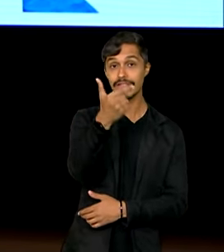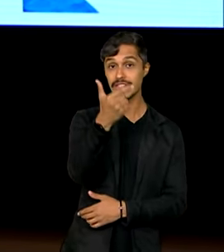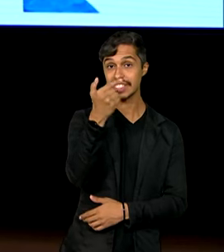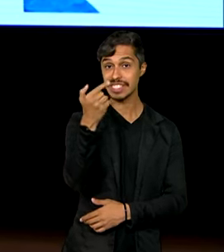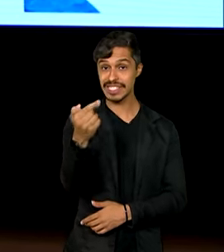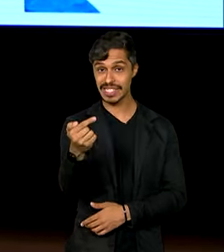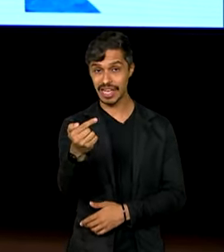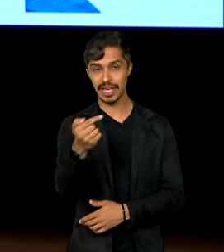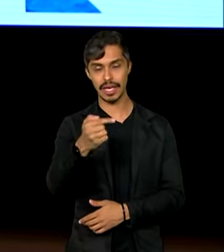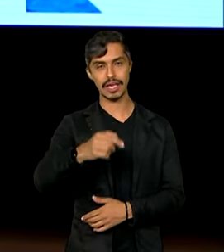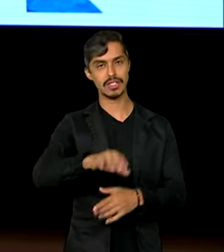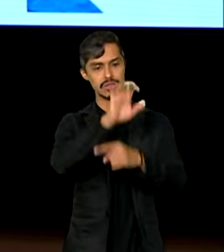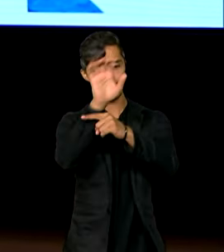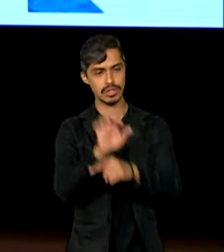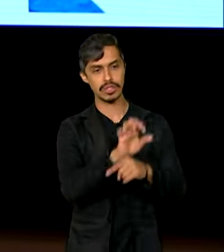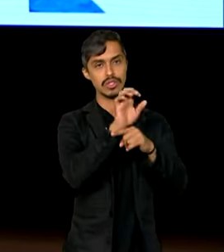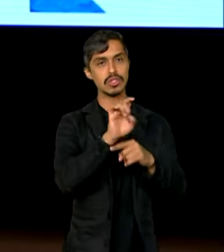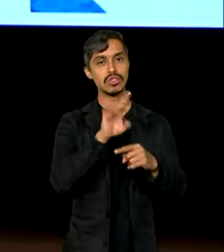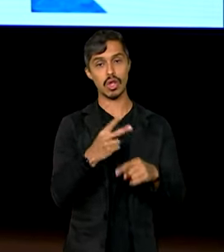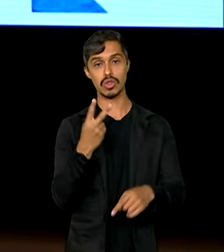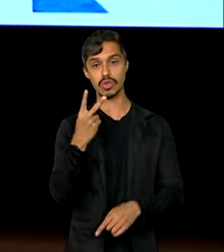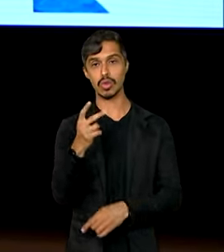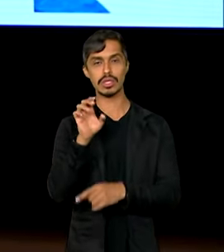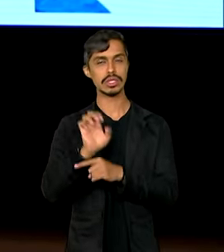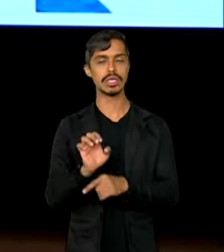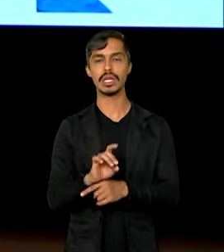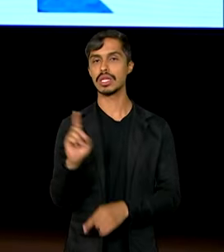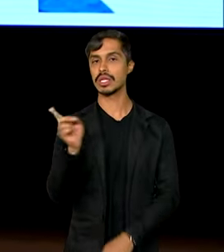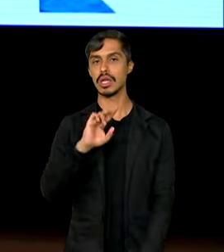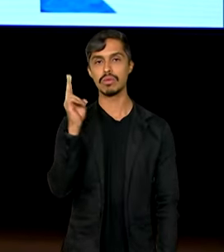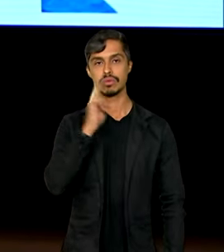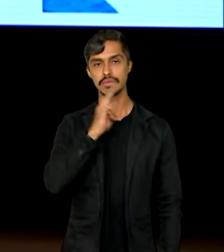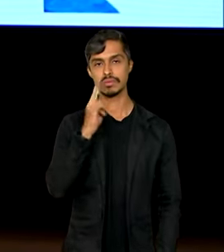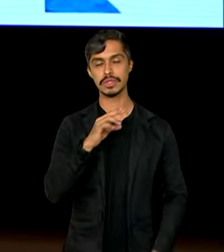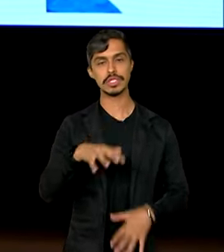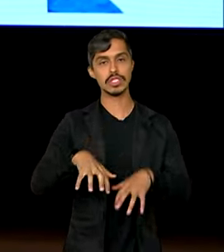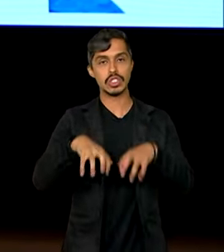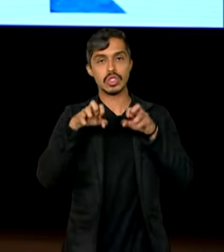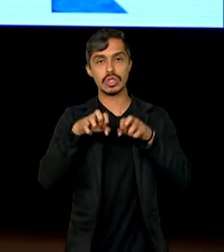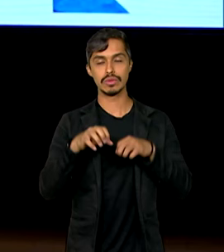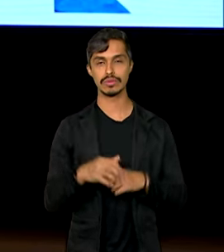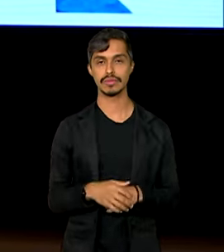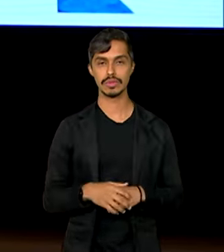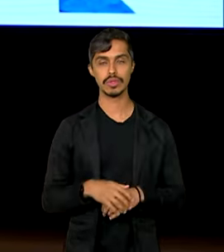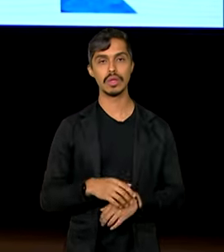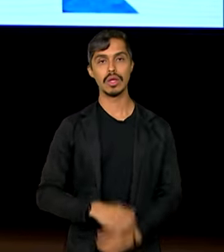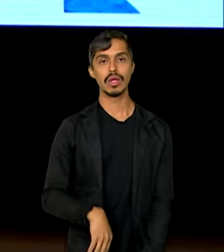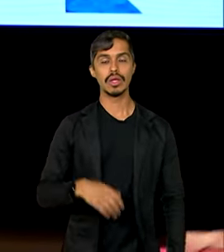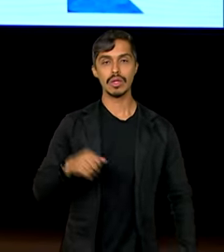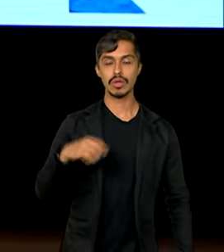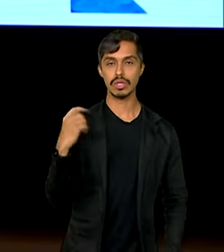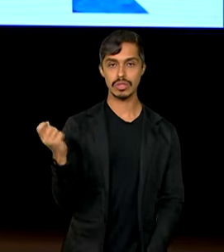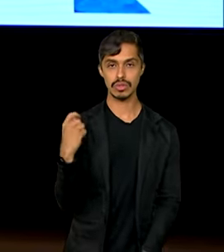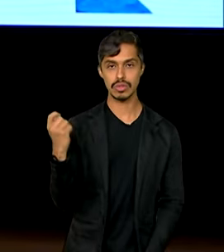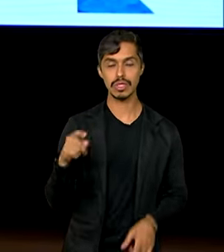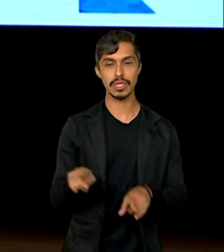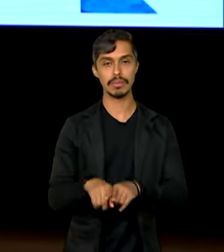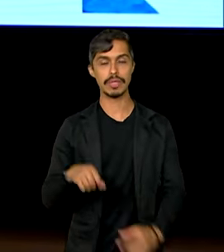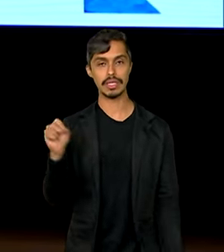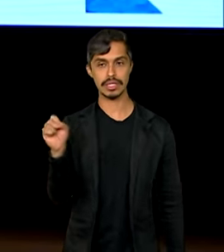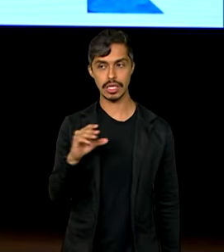só dois estados não estão em situação de seca, que é o Rio Grande do Sul e Santa Catarina. Então, esses